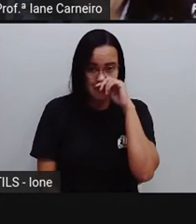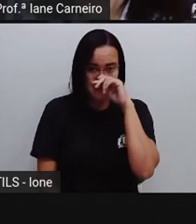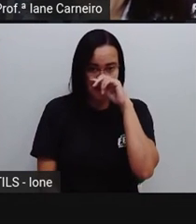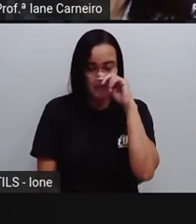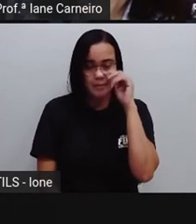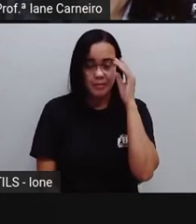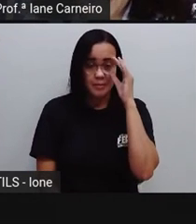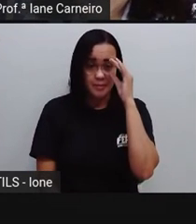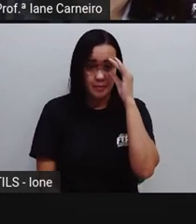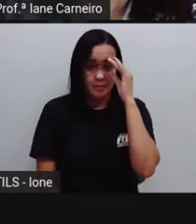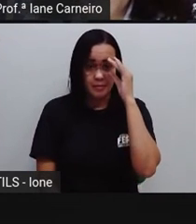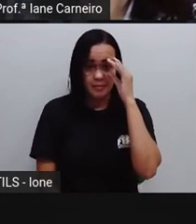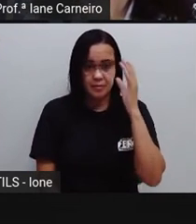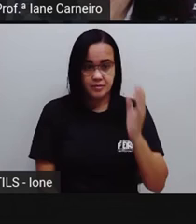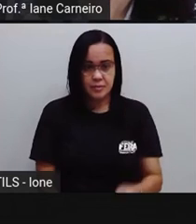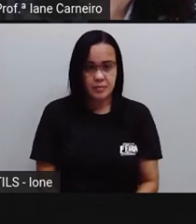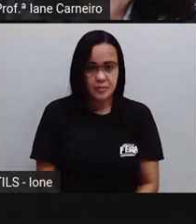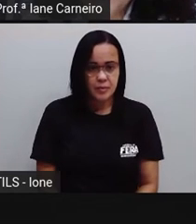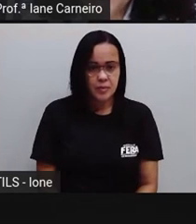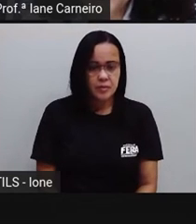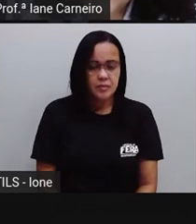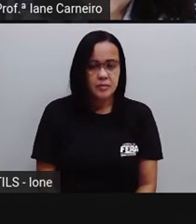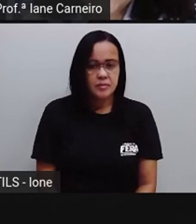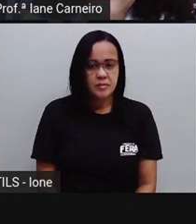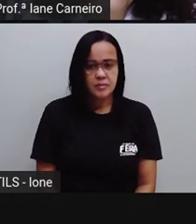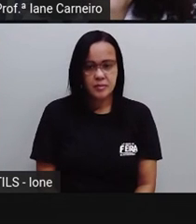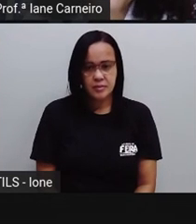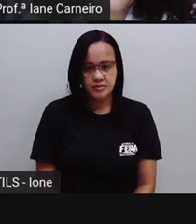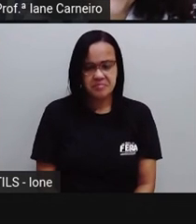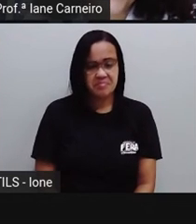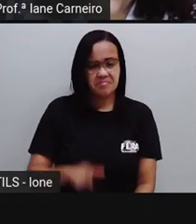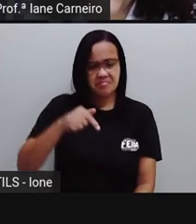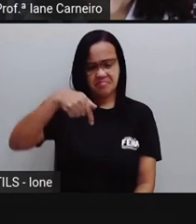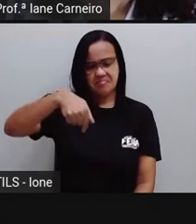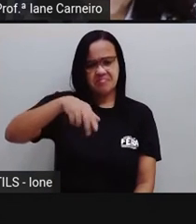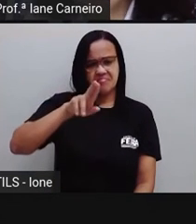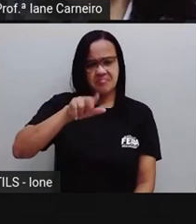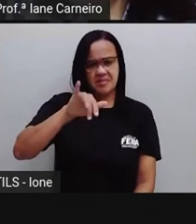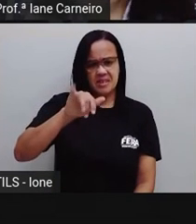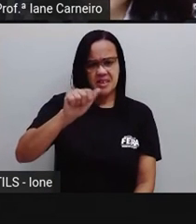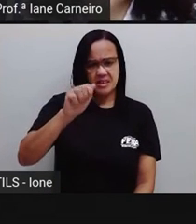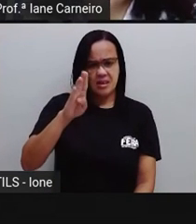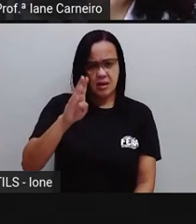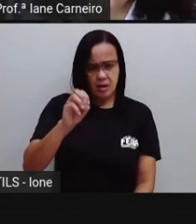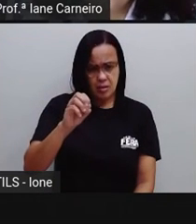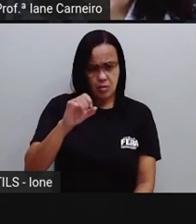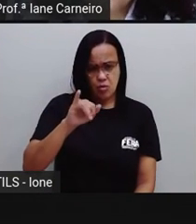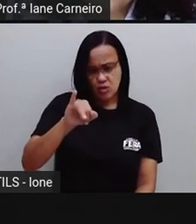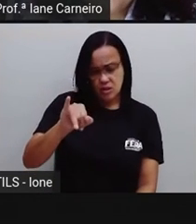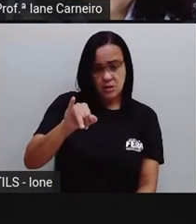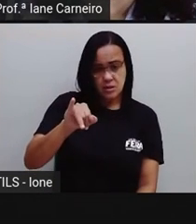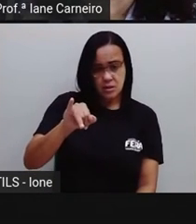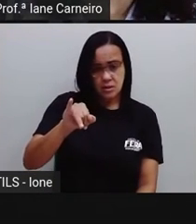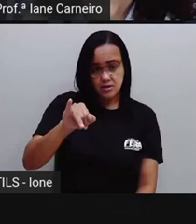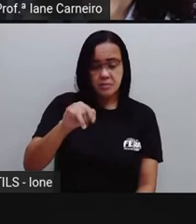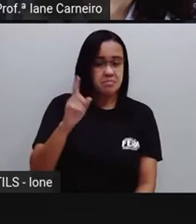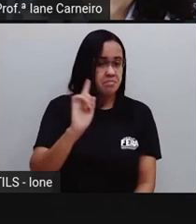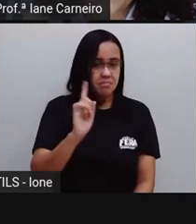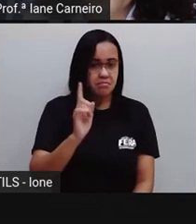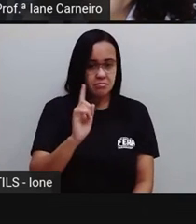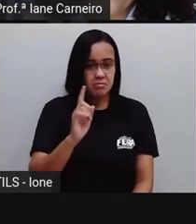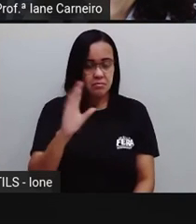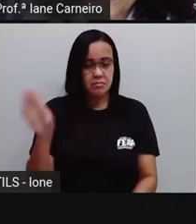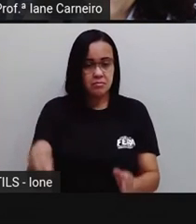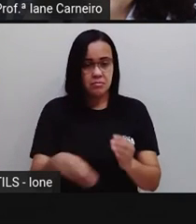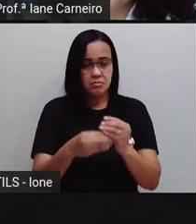A formou a sílaba QUA. E no QUIABO, a gente não fala QUI, não. Quando você usar o